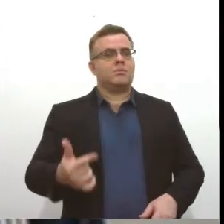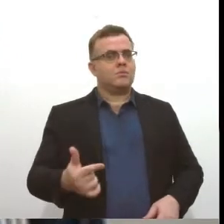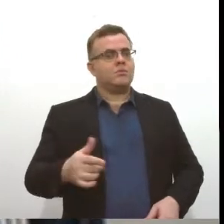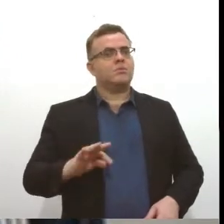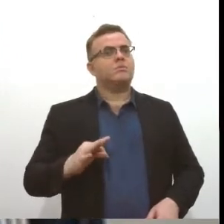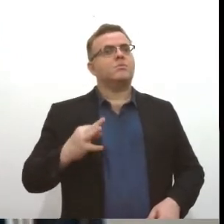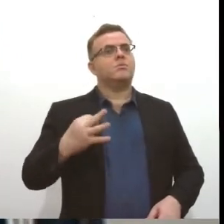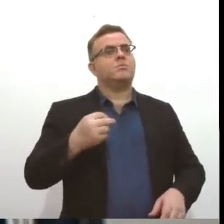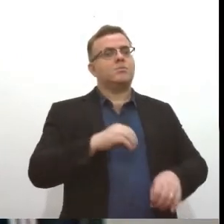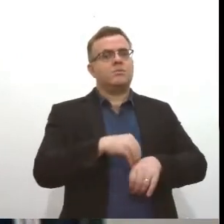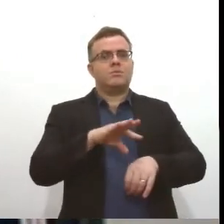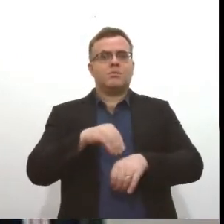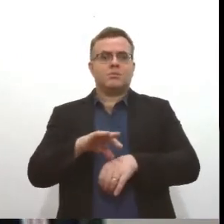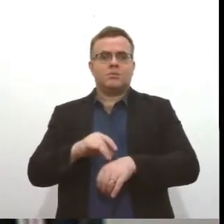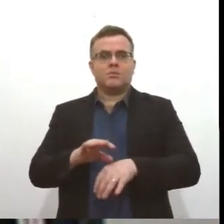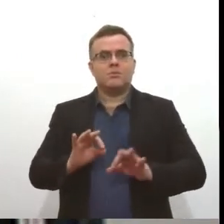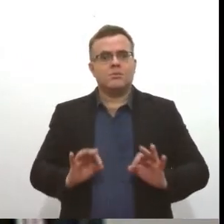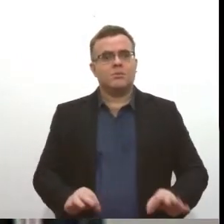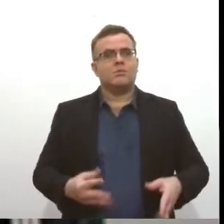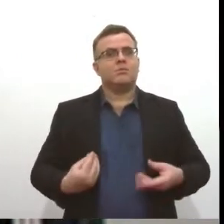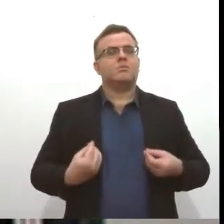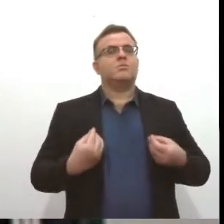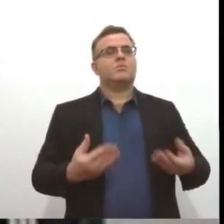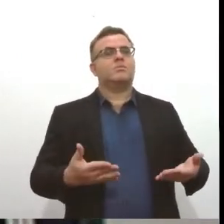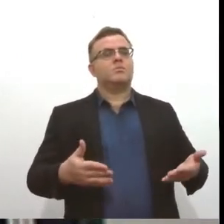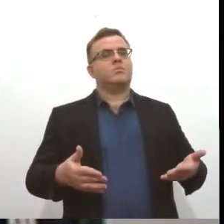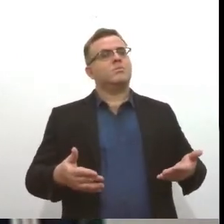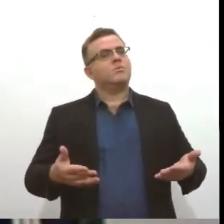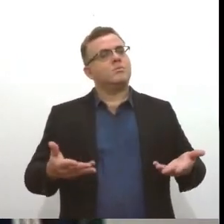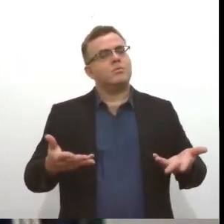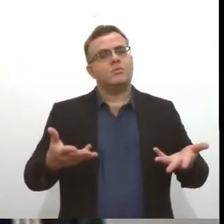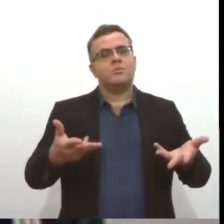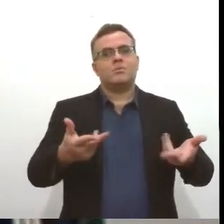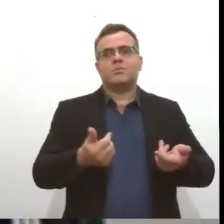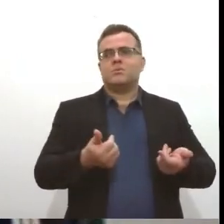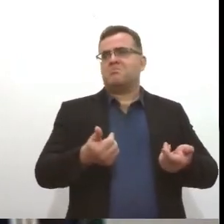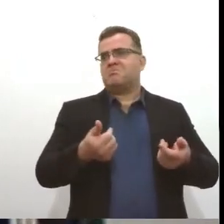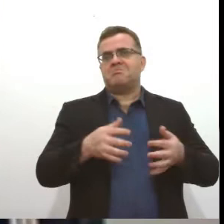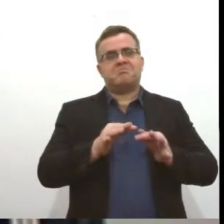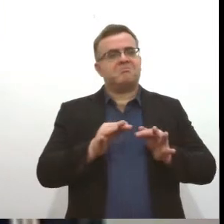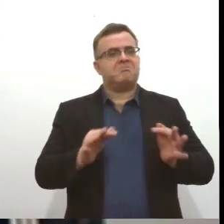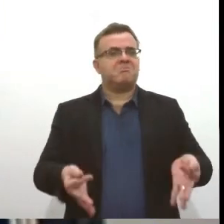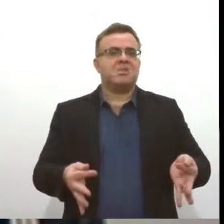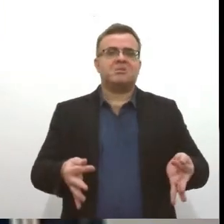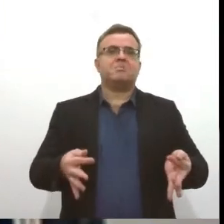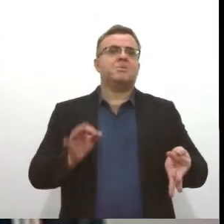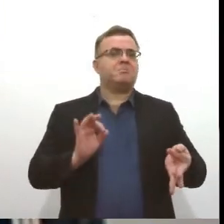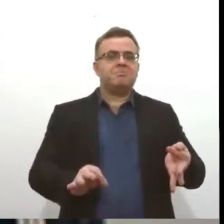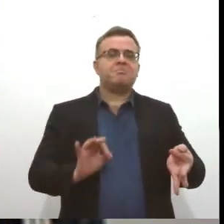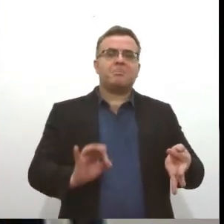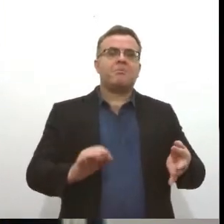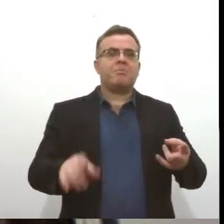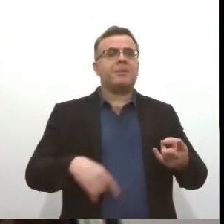informações. É um procedimento bem simples, a pessoa procura, né? Leva o seu documento